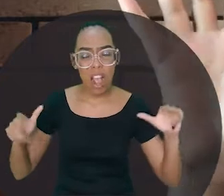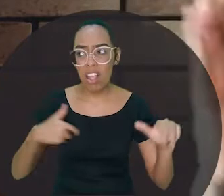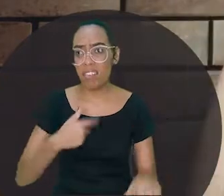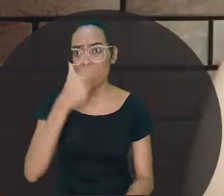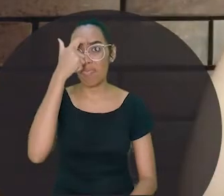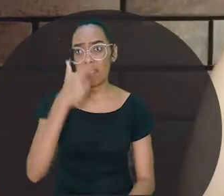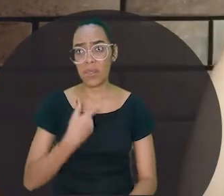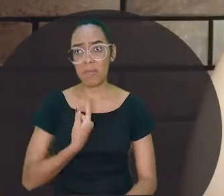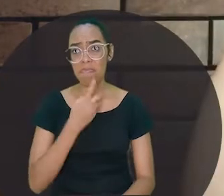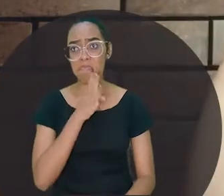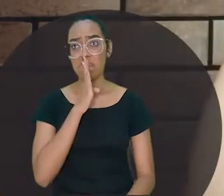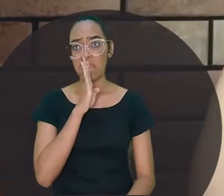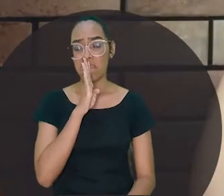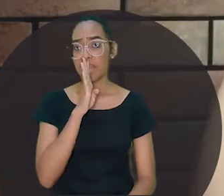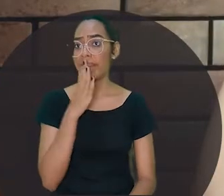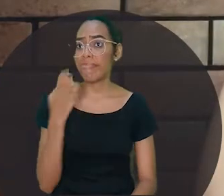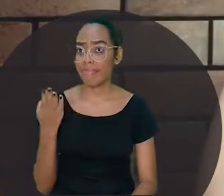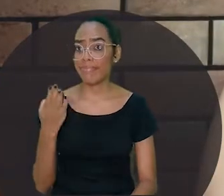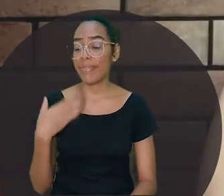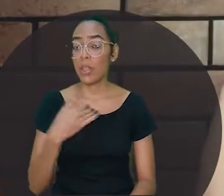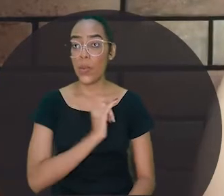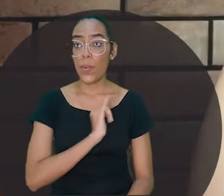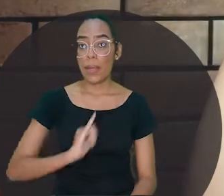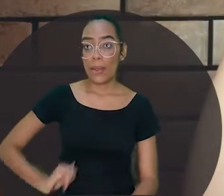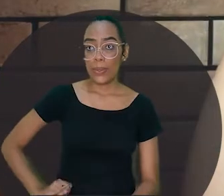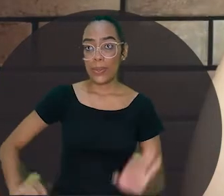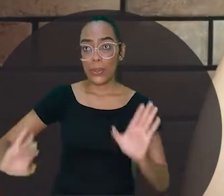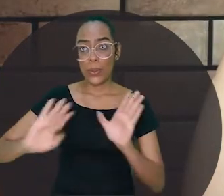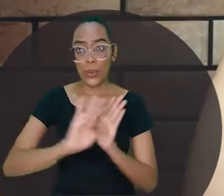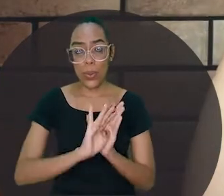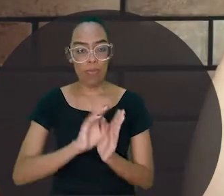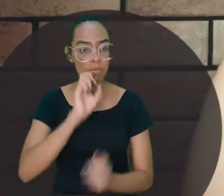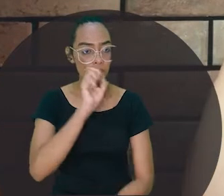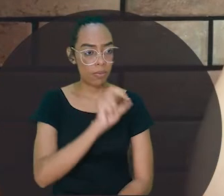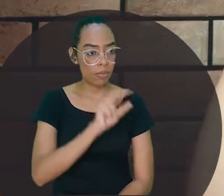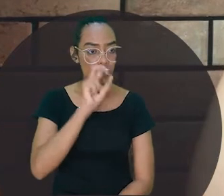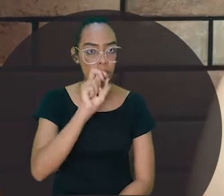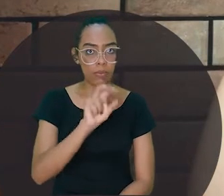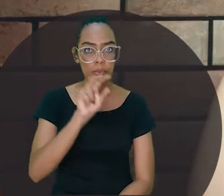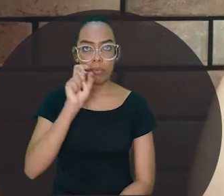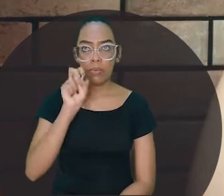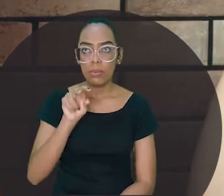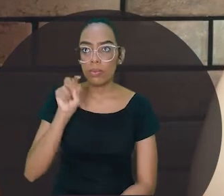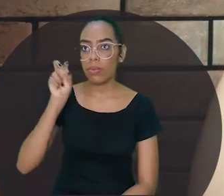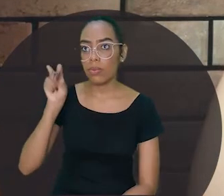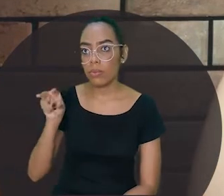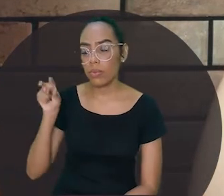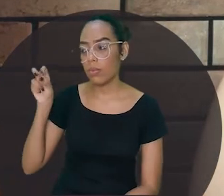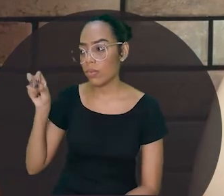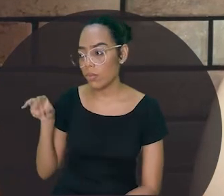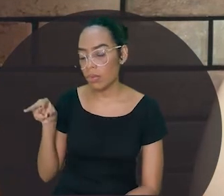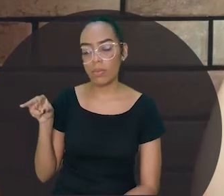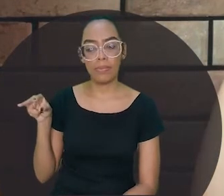e ele sem nada. Até que o imperador chegou e ficou passando de